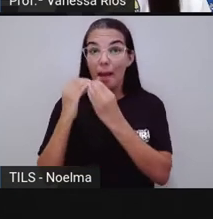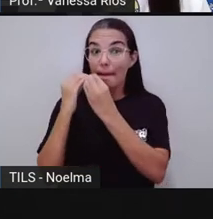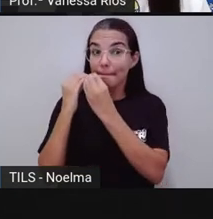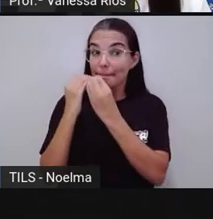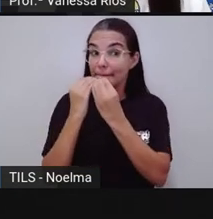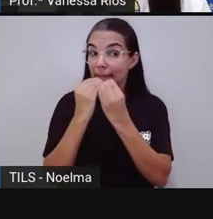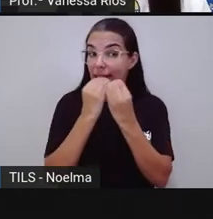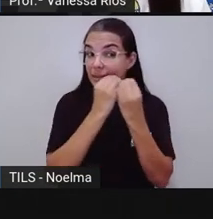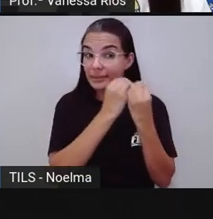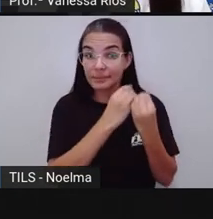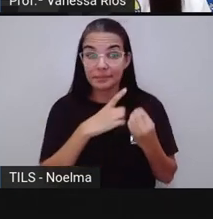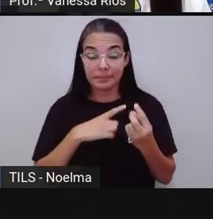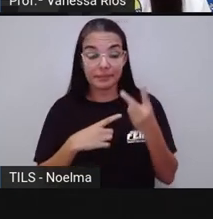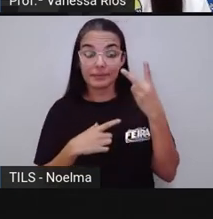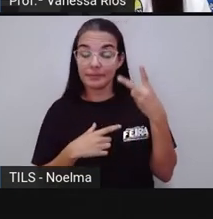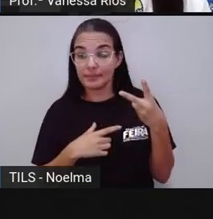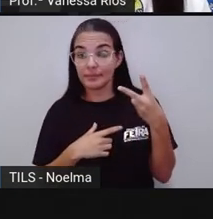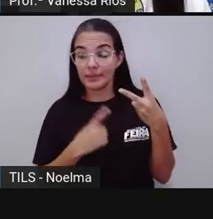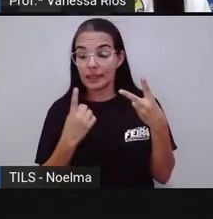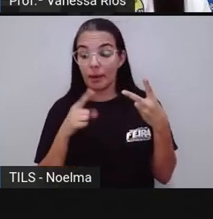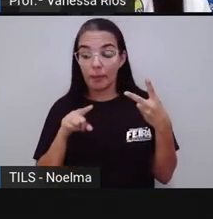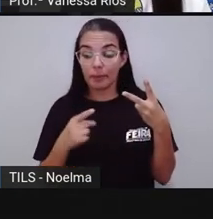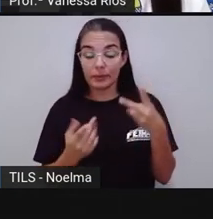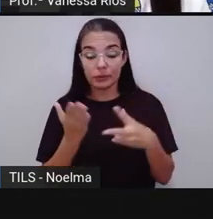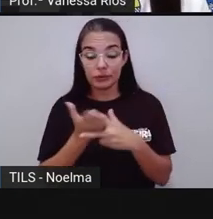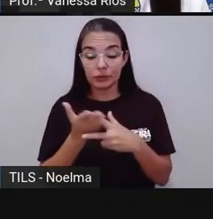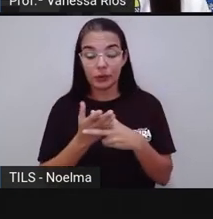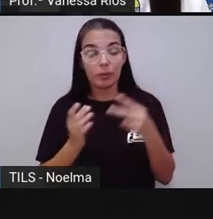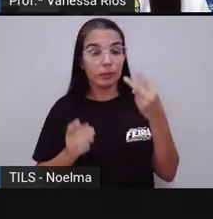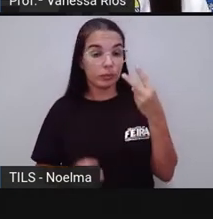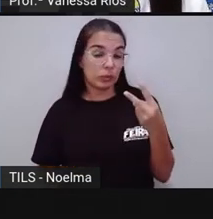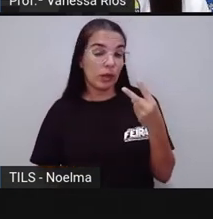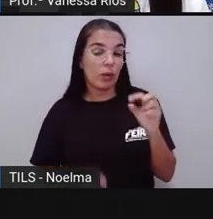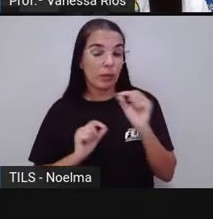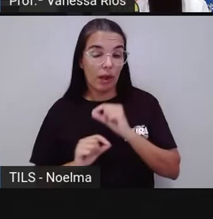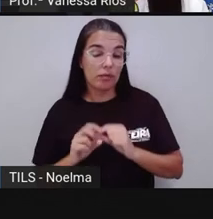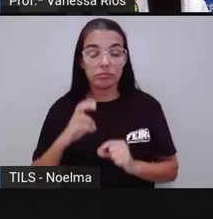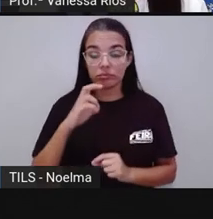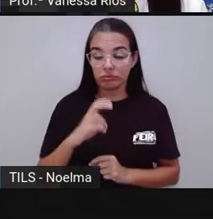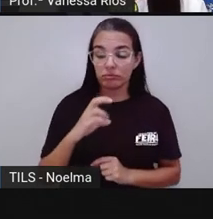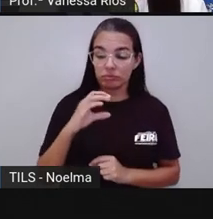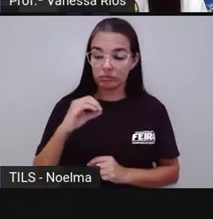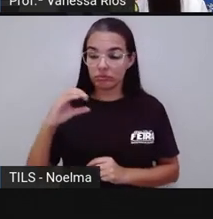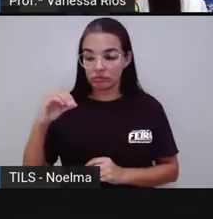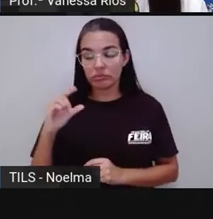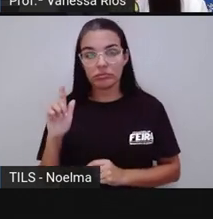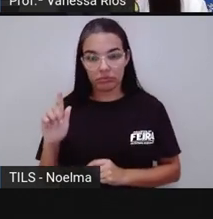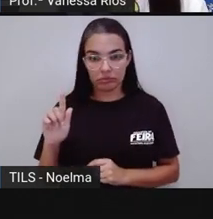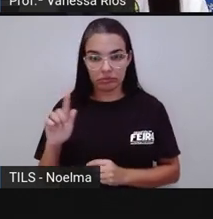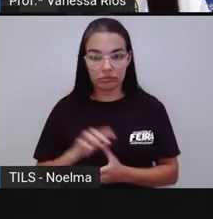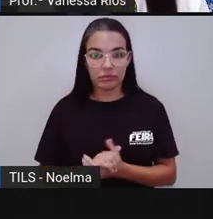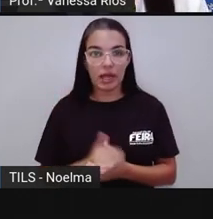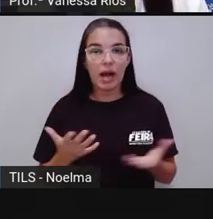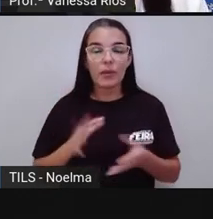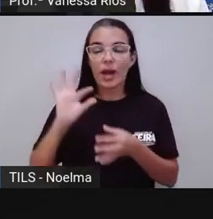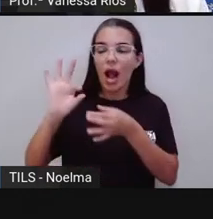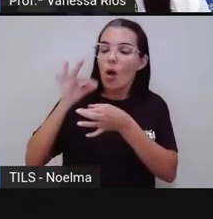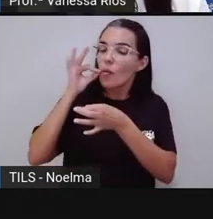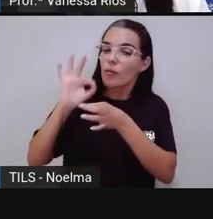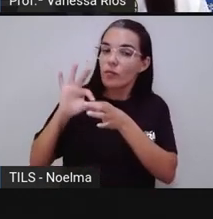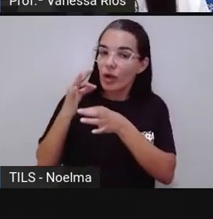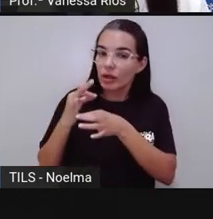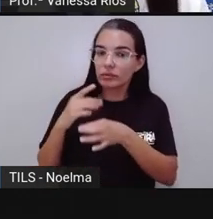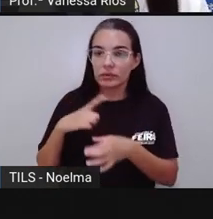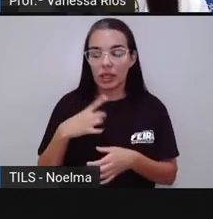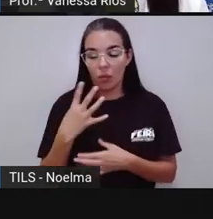tenho dois pedaços. Então, mil dividido por dois. Cada pedaço de melancia tem a massa de 500 gramas. Já a